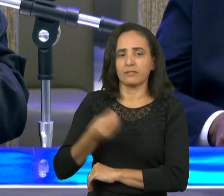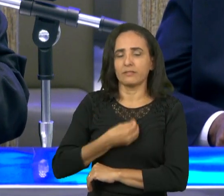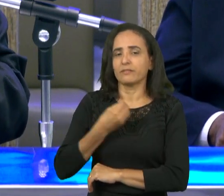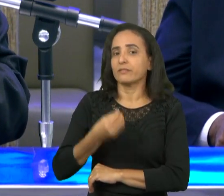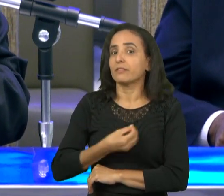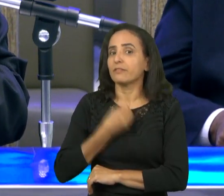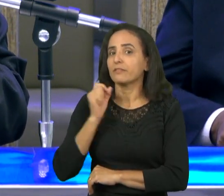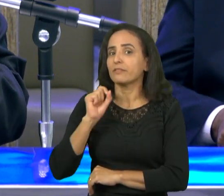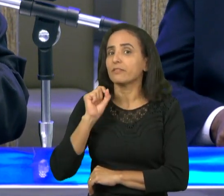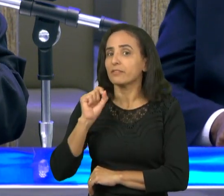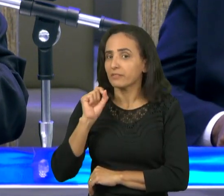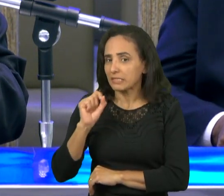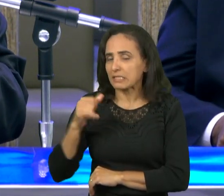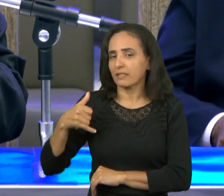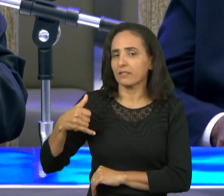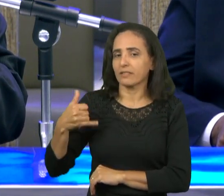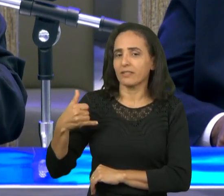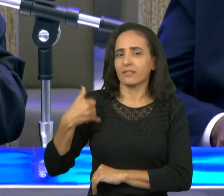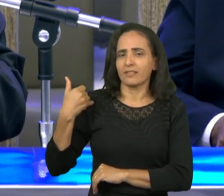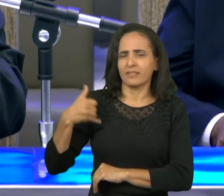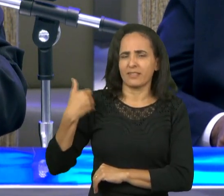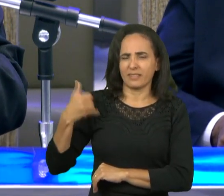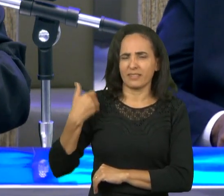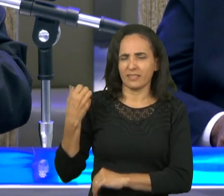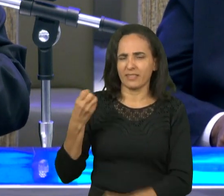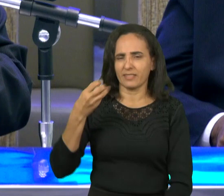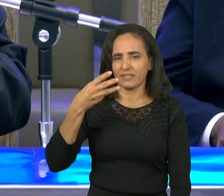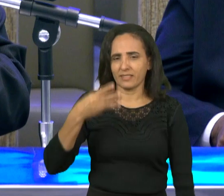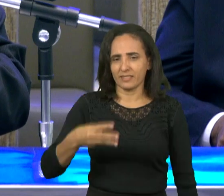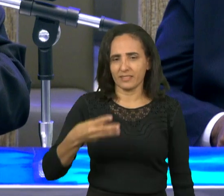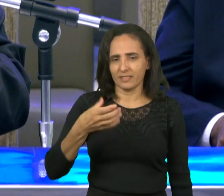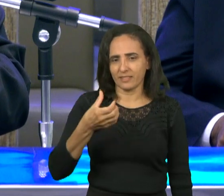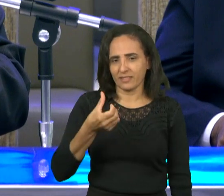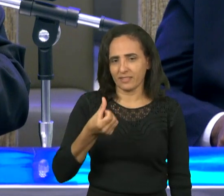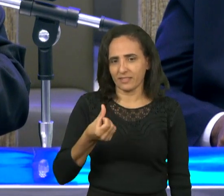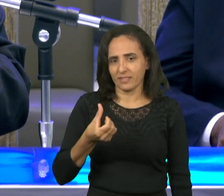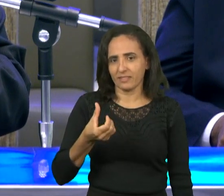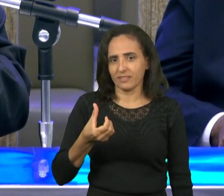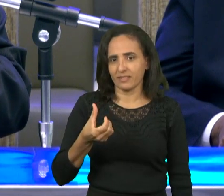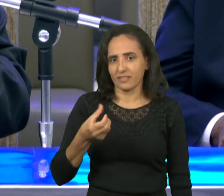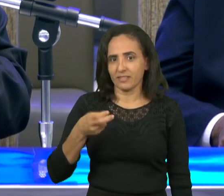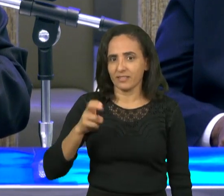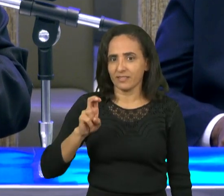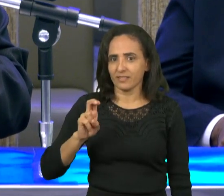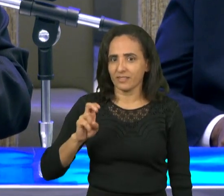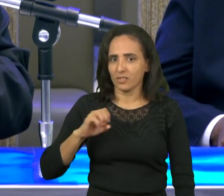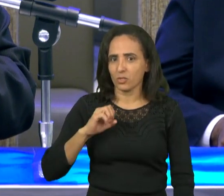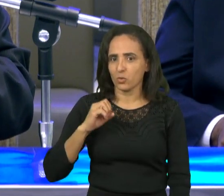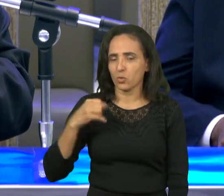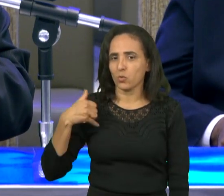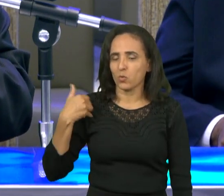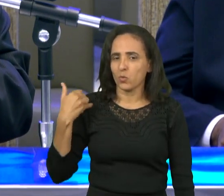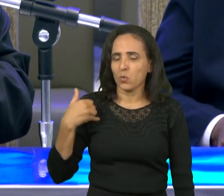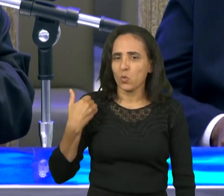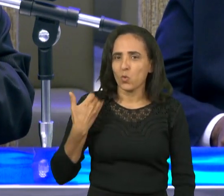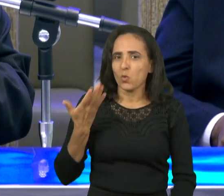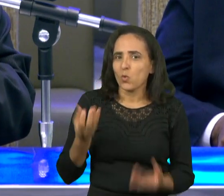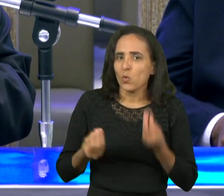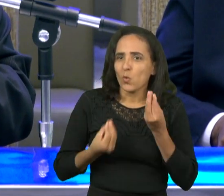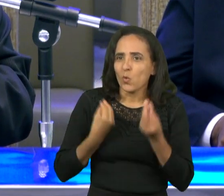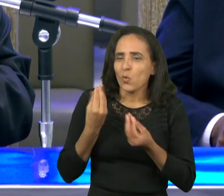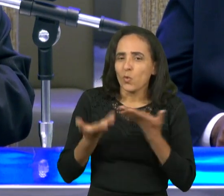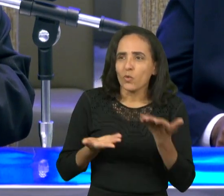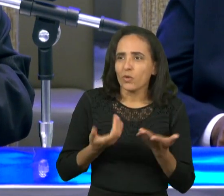365 anos e andou Enoque com Deus